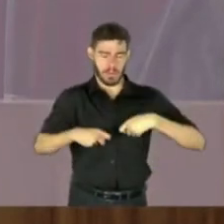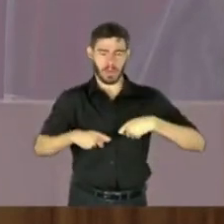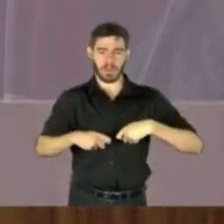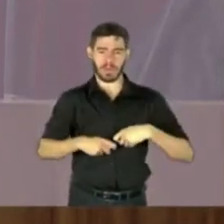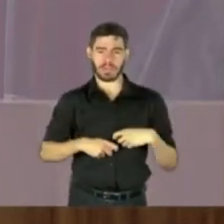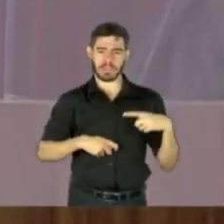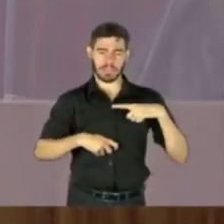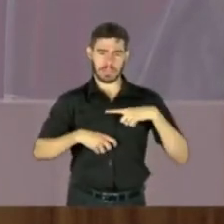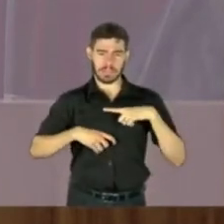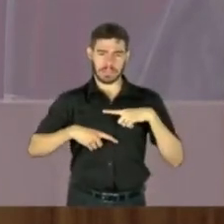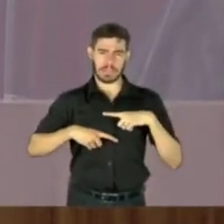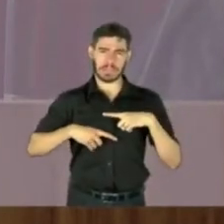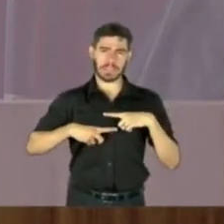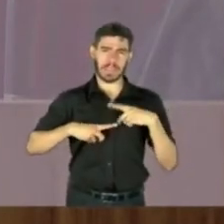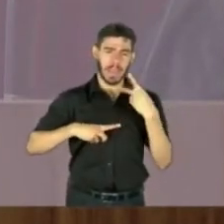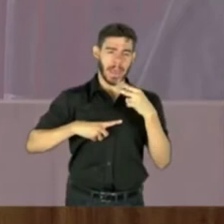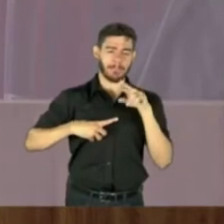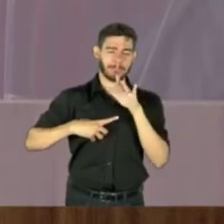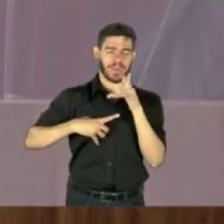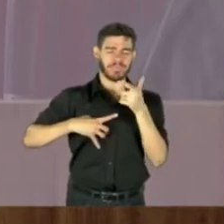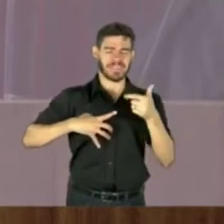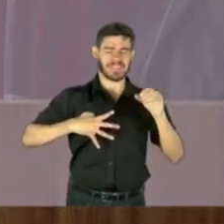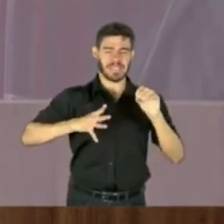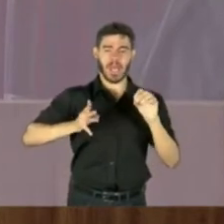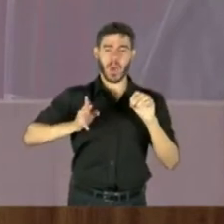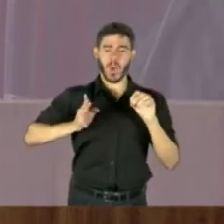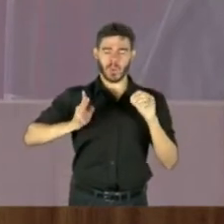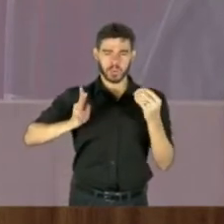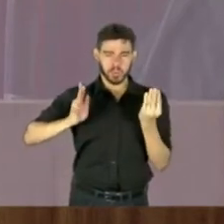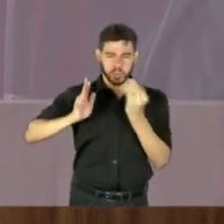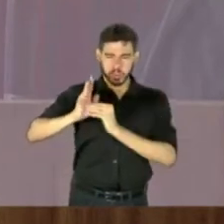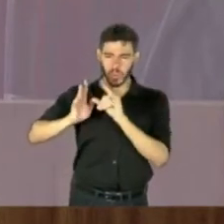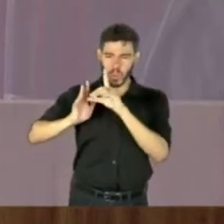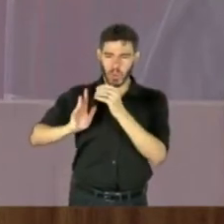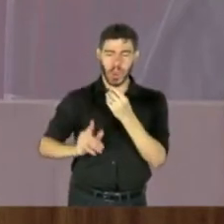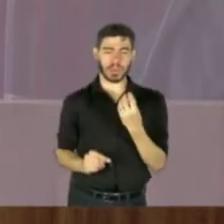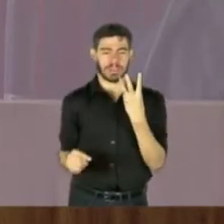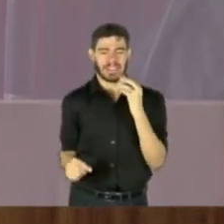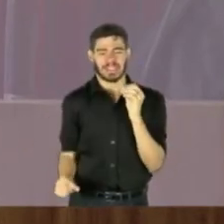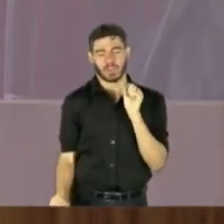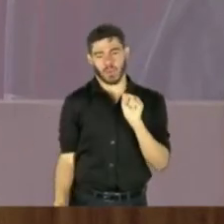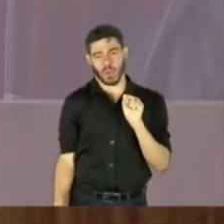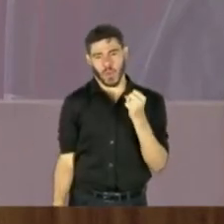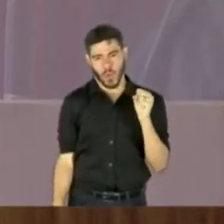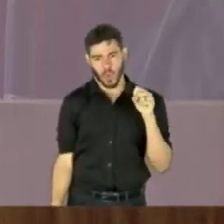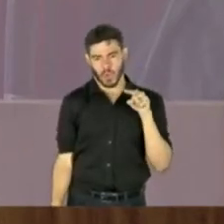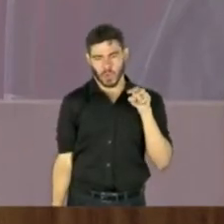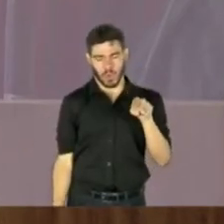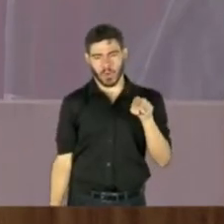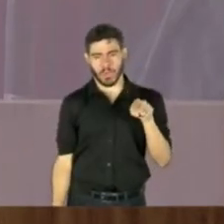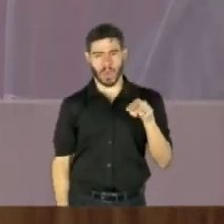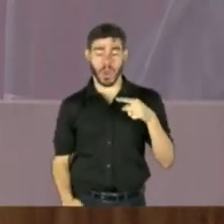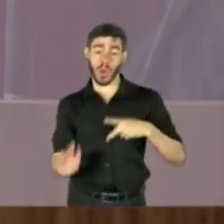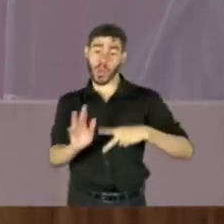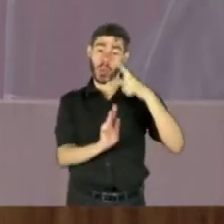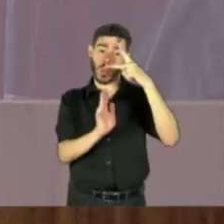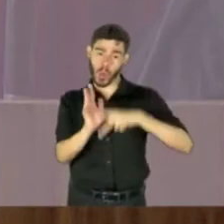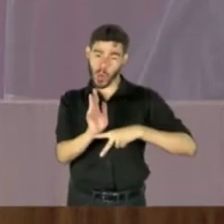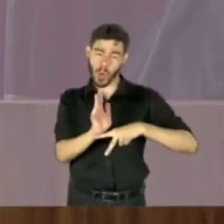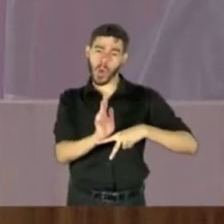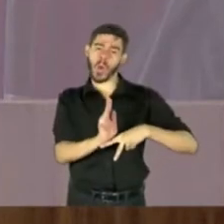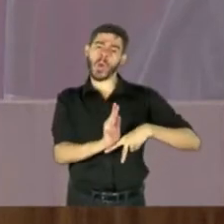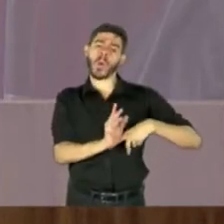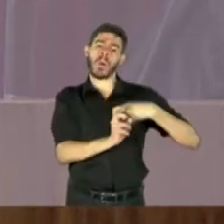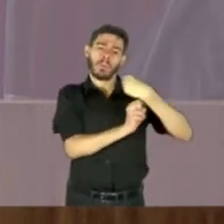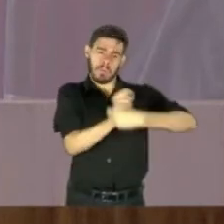Havia previsão orçamentária na LOA de 308 mil. No plano plurianual de quase